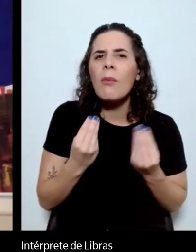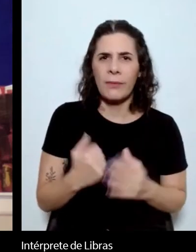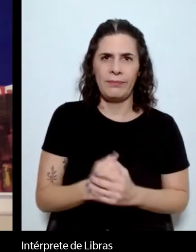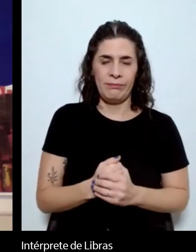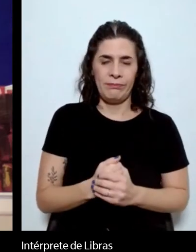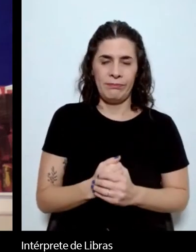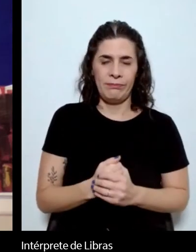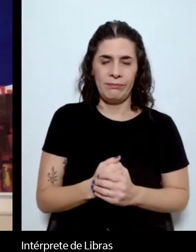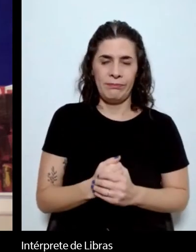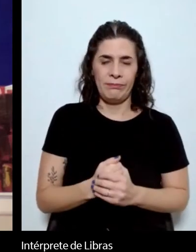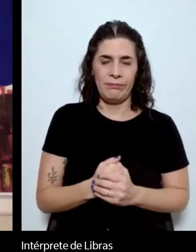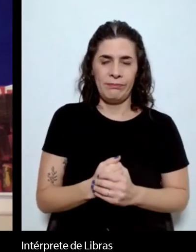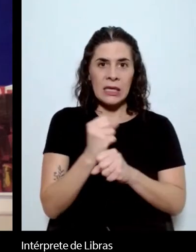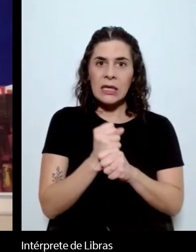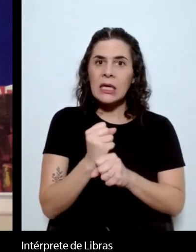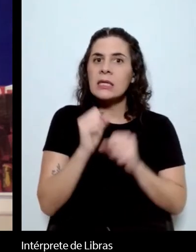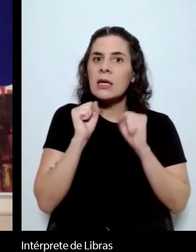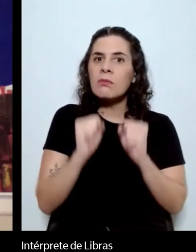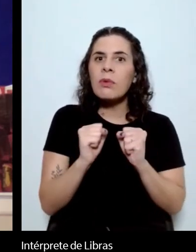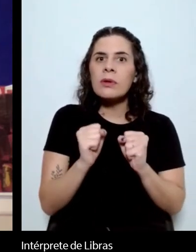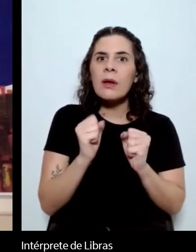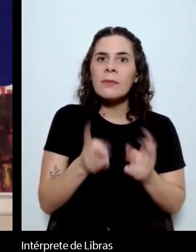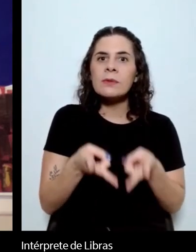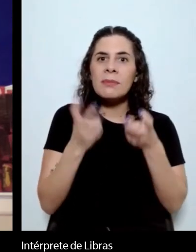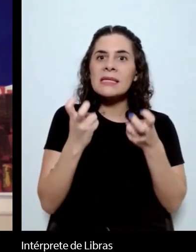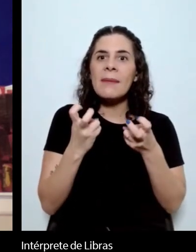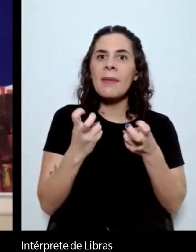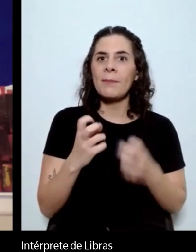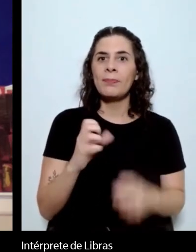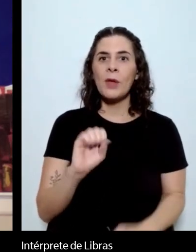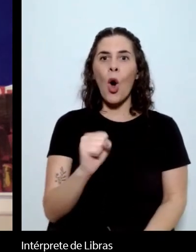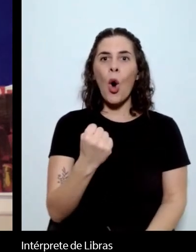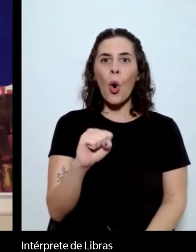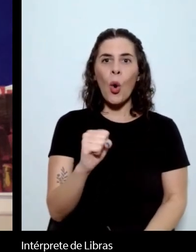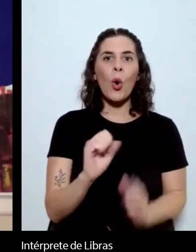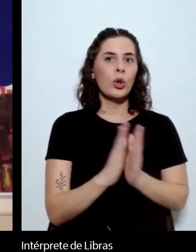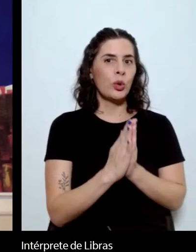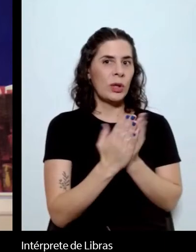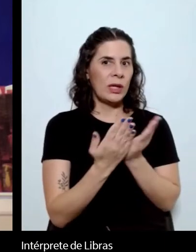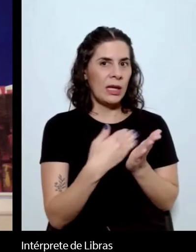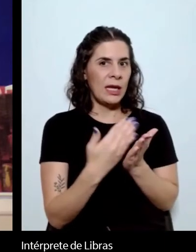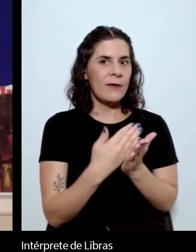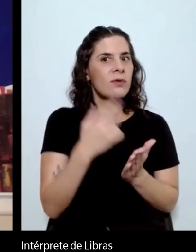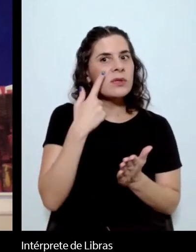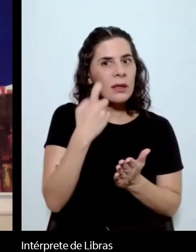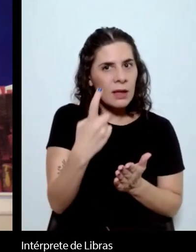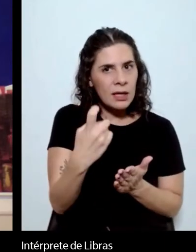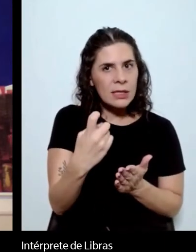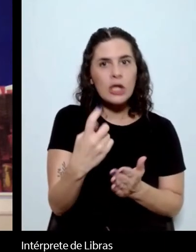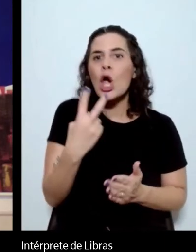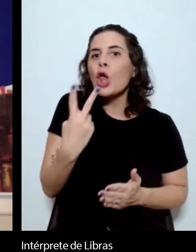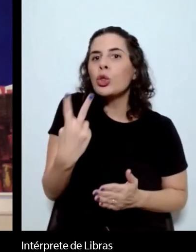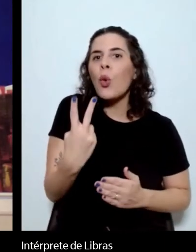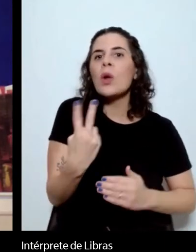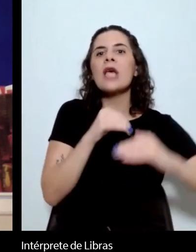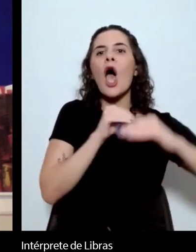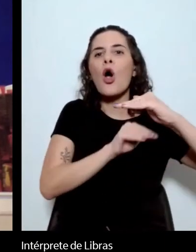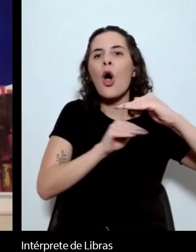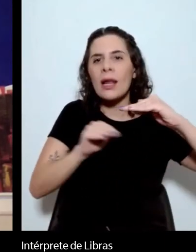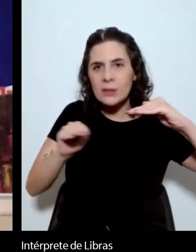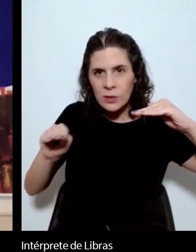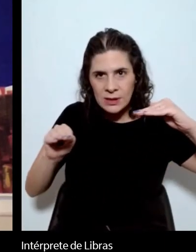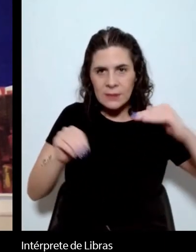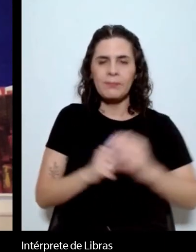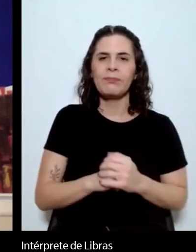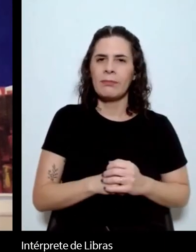destacar oito livros interessantes e duas coleções, ou quase três coleções.